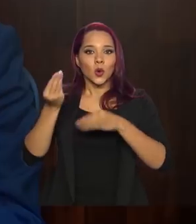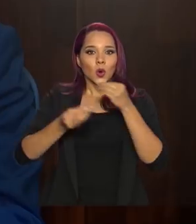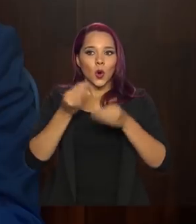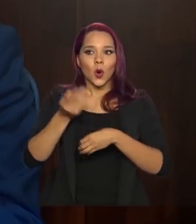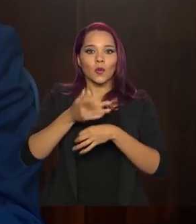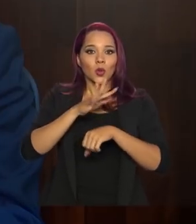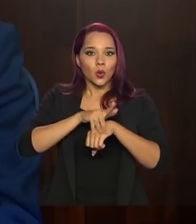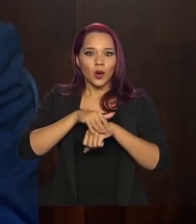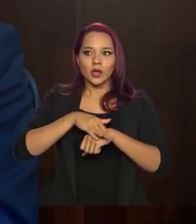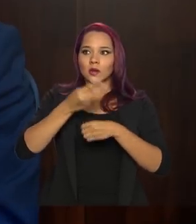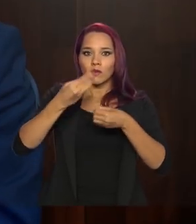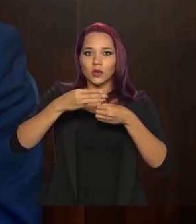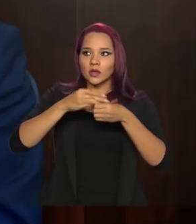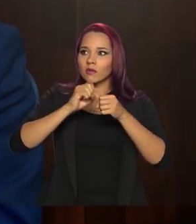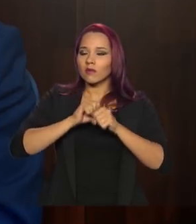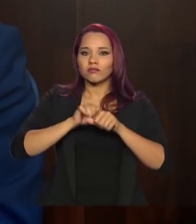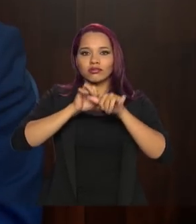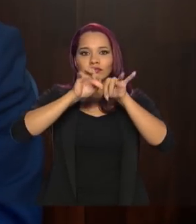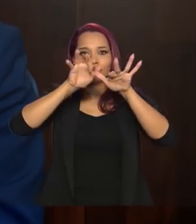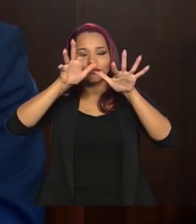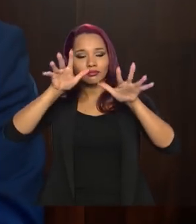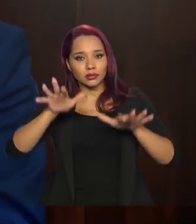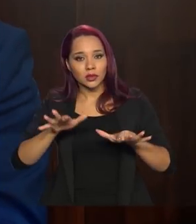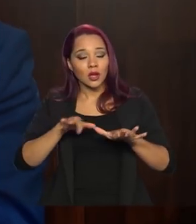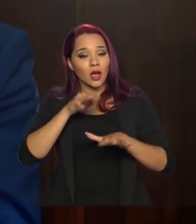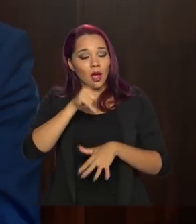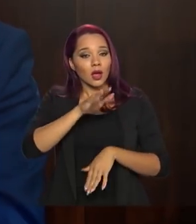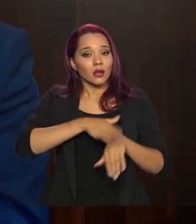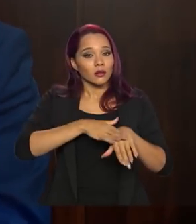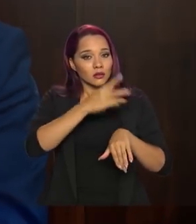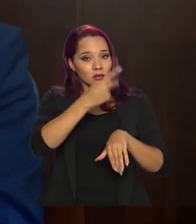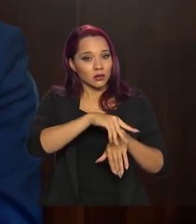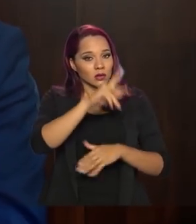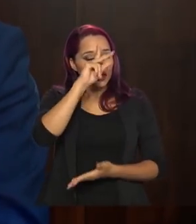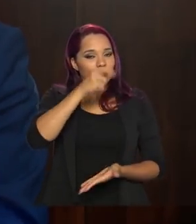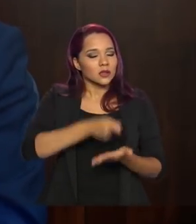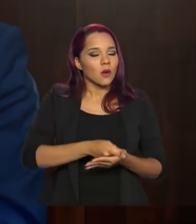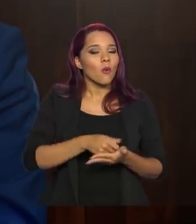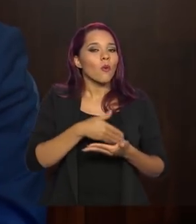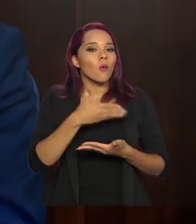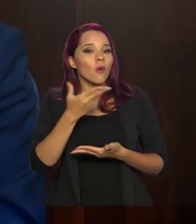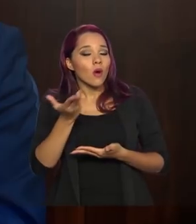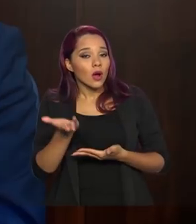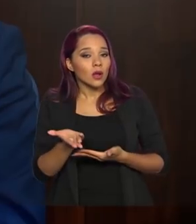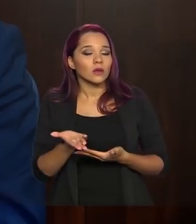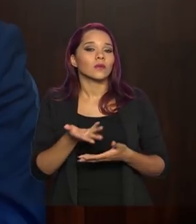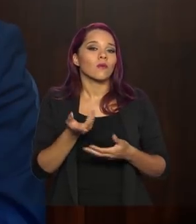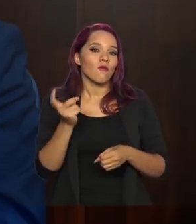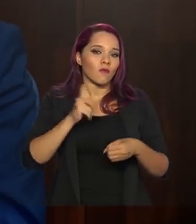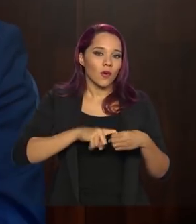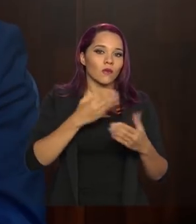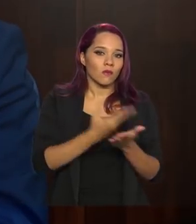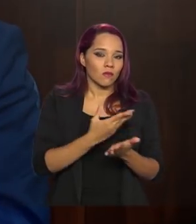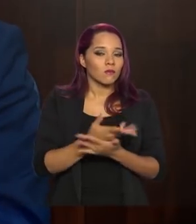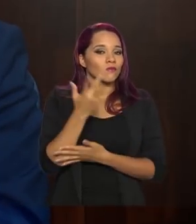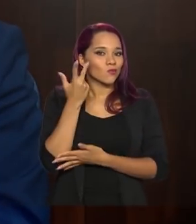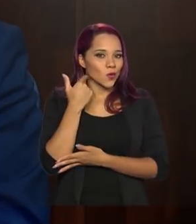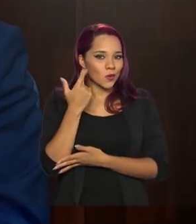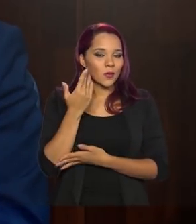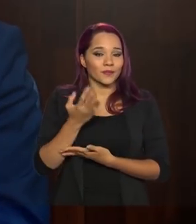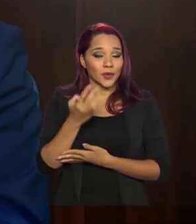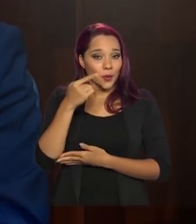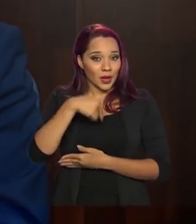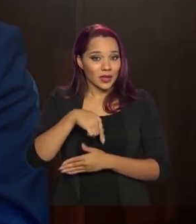pelos municípios. E aí eles têm a decisão de como e quando retomar as aulas. Então, a medida,